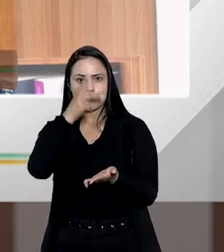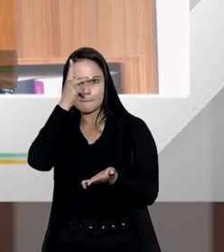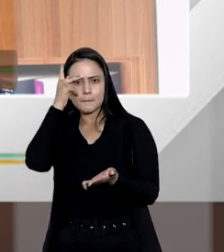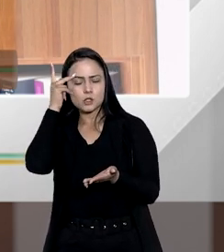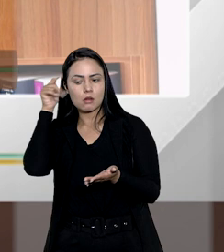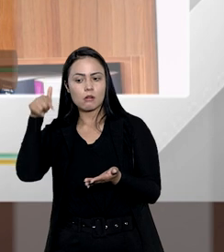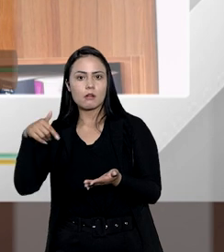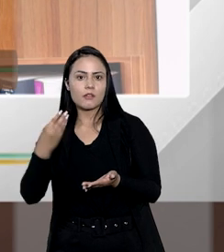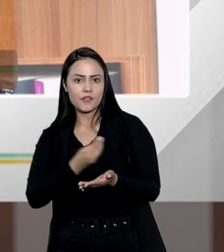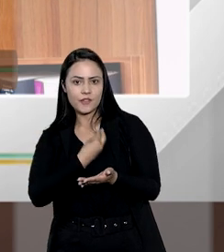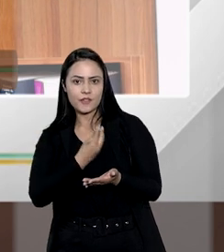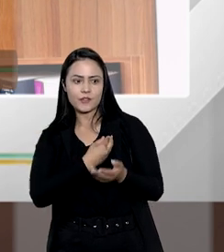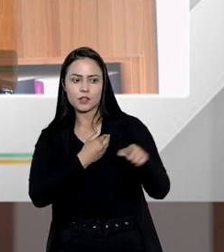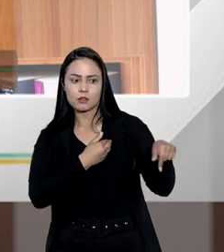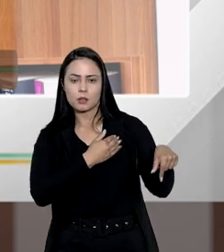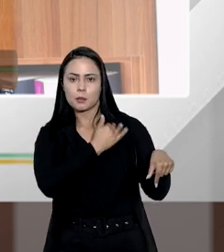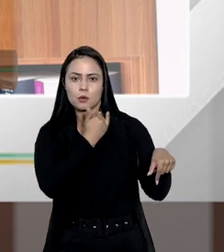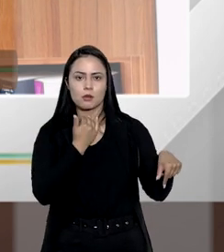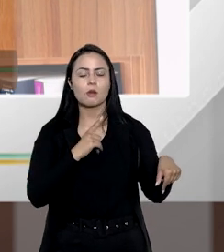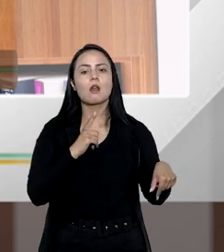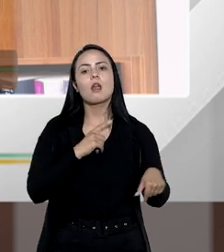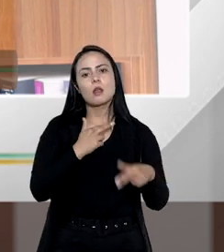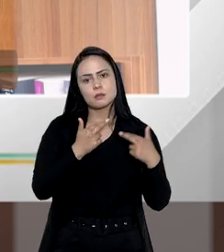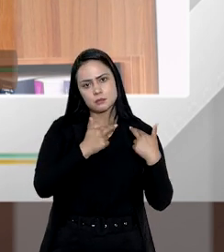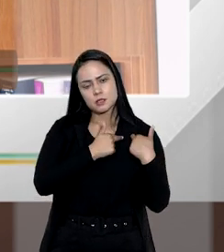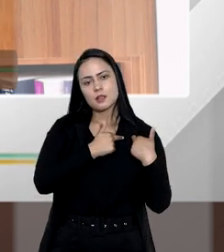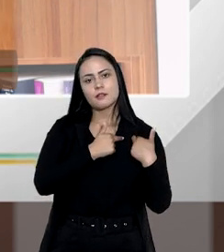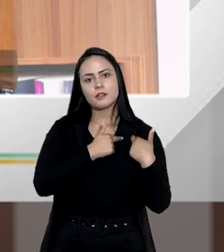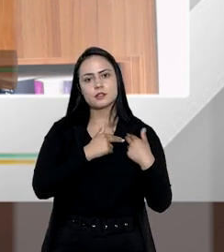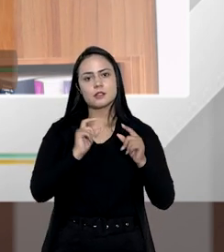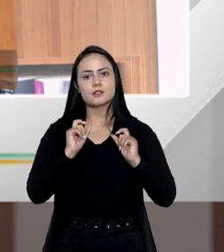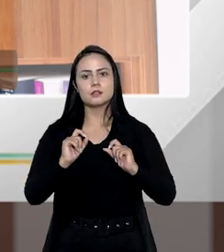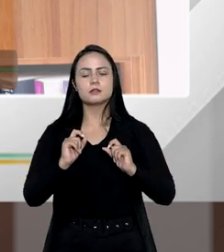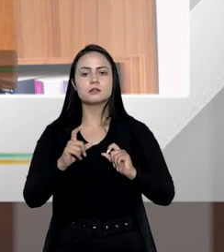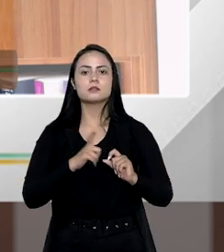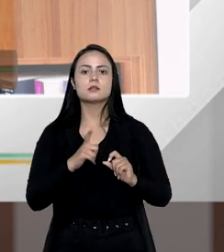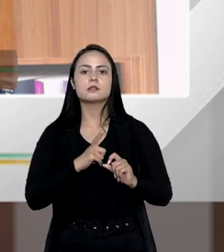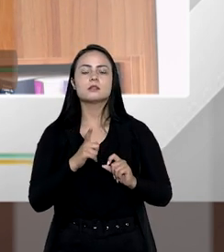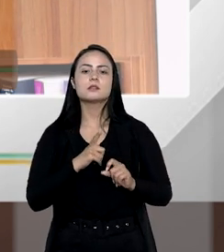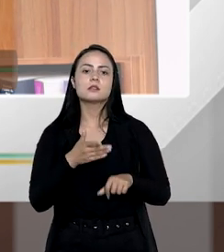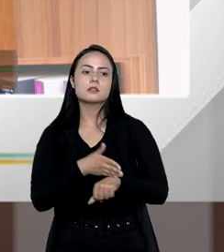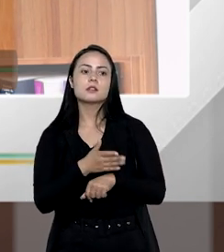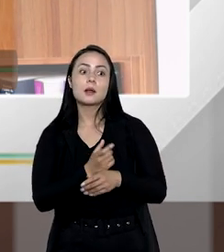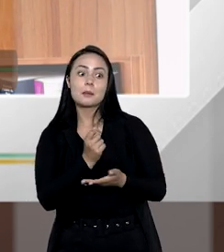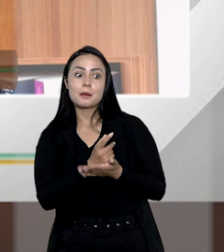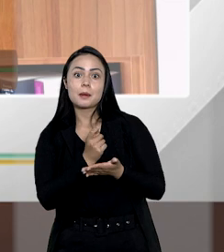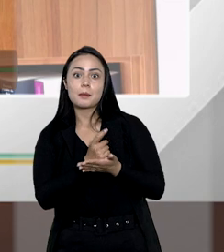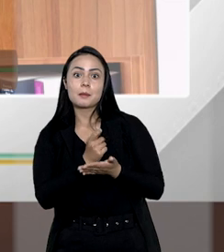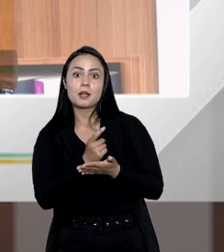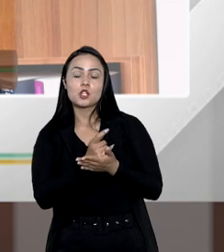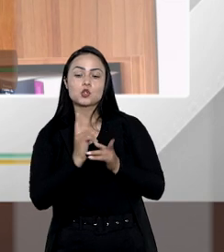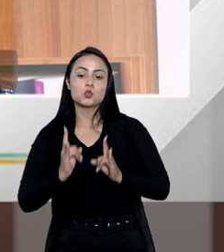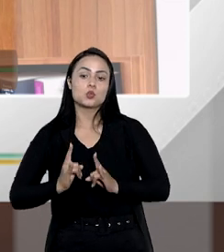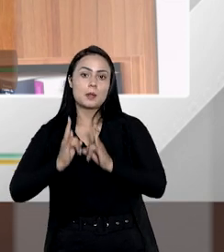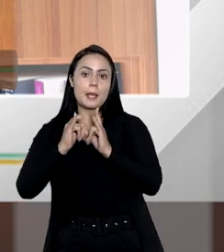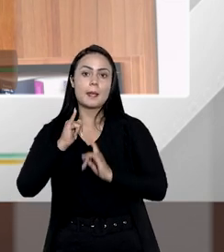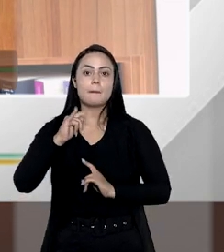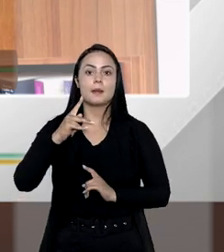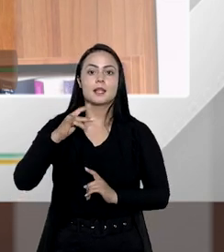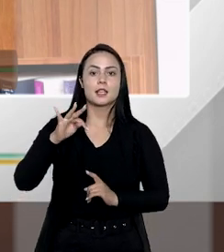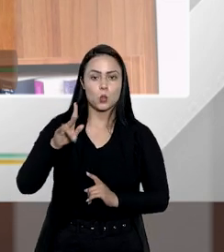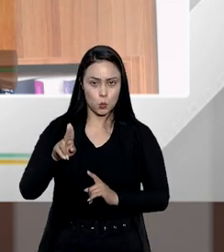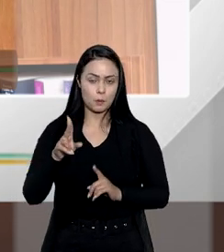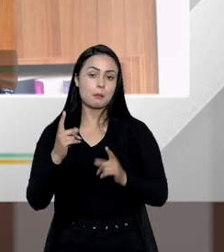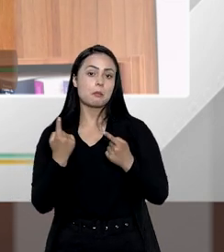viúva passa a ser o responsável exclusivamente por arcar com as despesas de condomínio e de IPTU